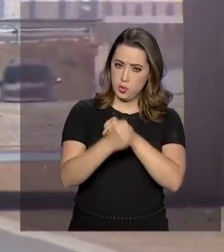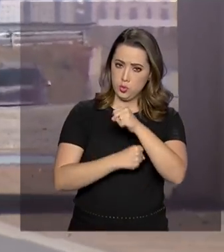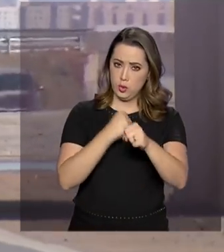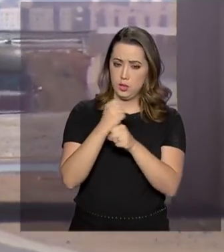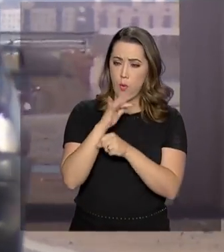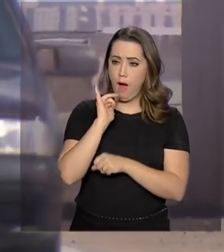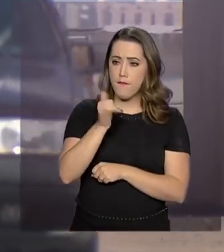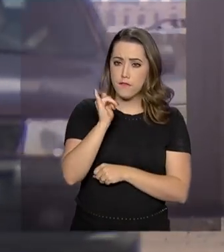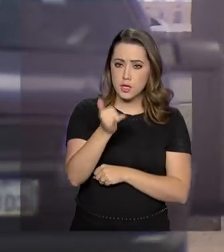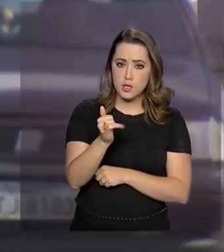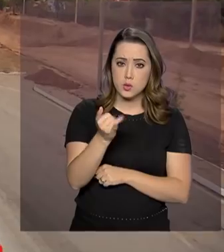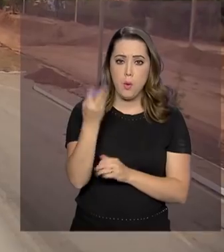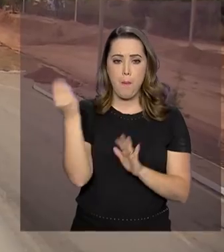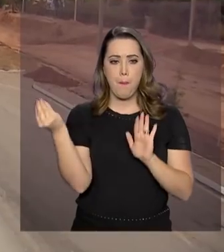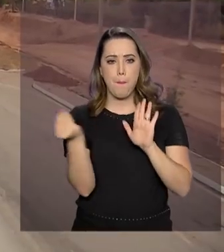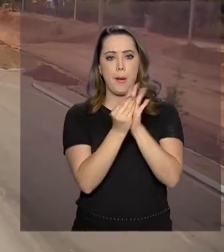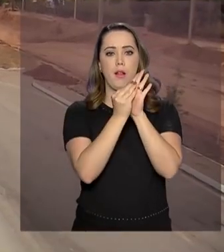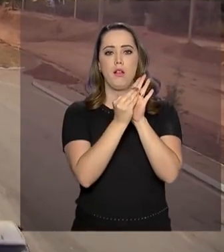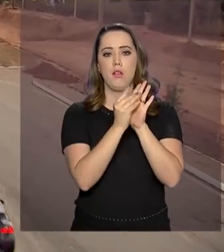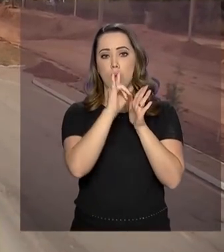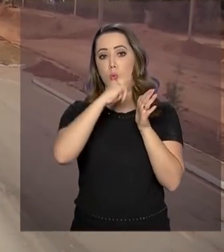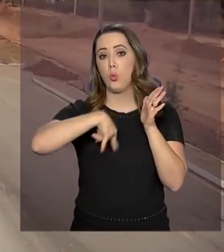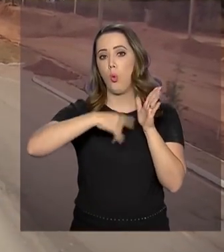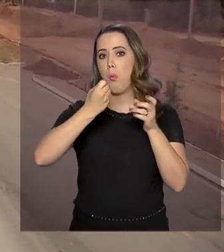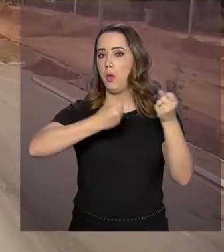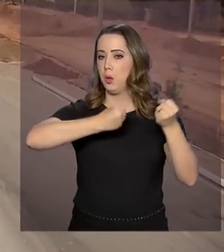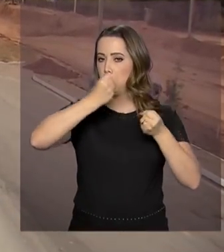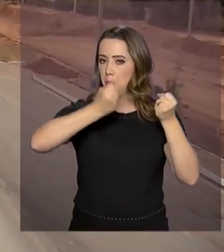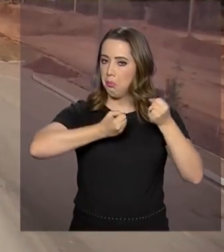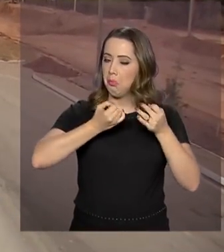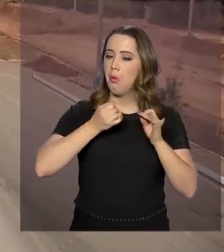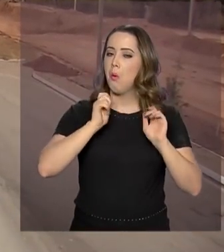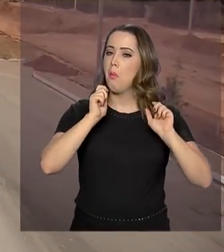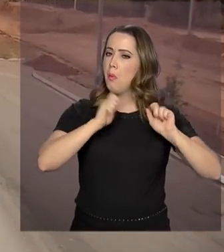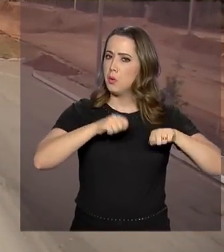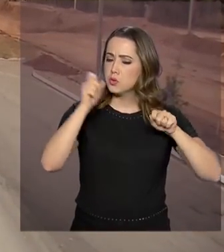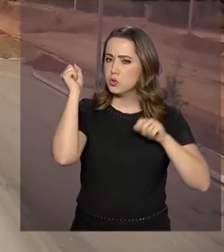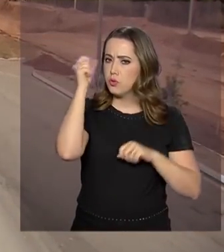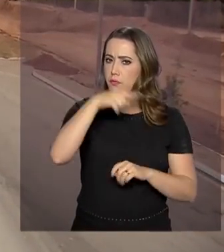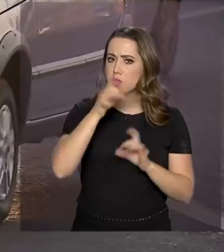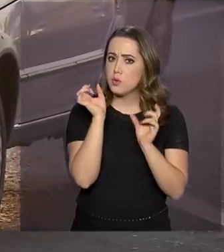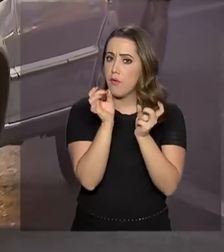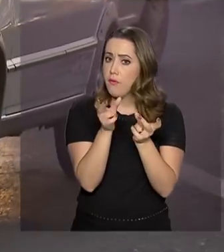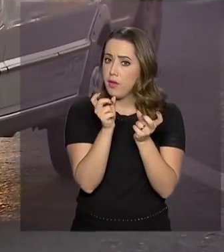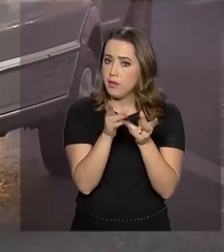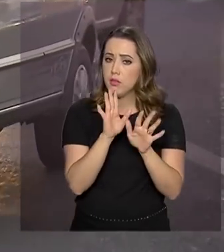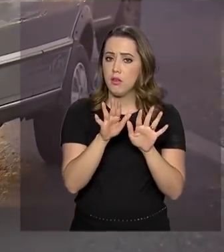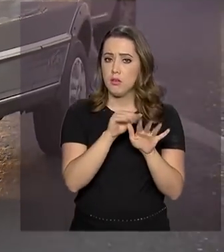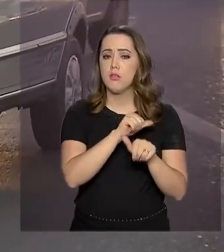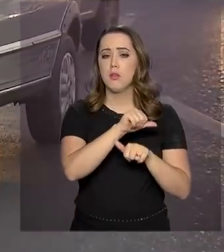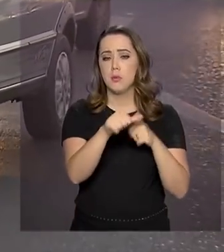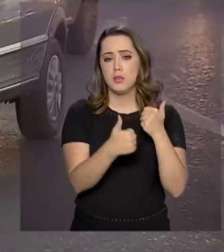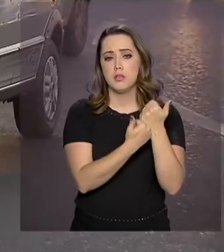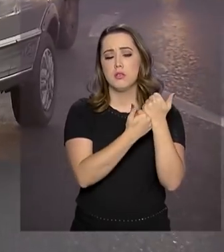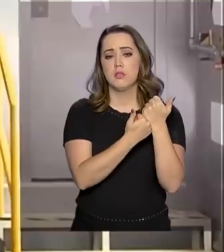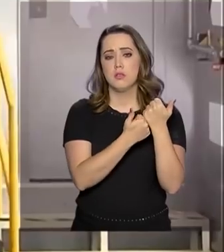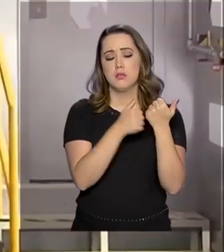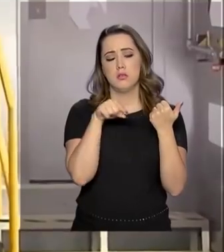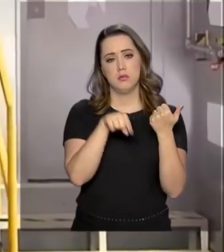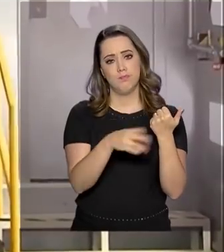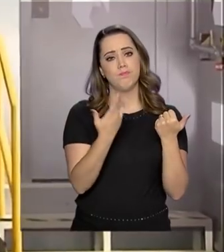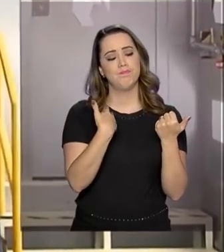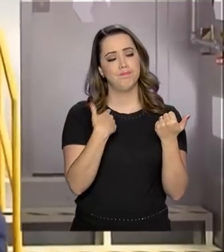aviso vai ficar registrado no documento do carro e isso poderá dificultar a venda e a transferência do veículo.